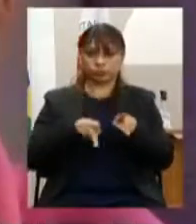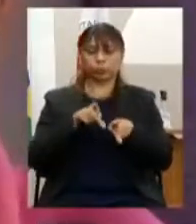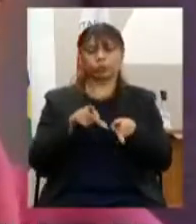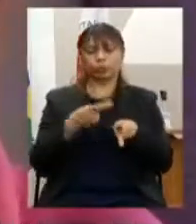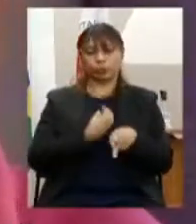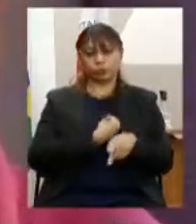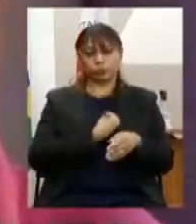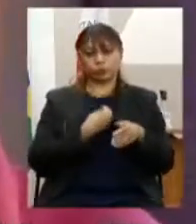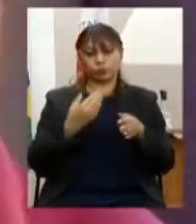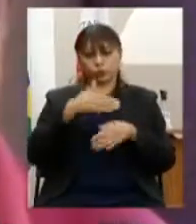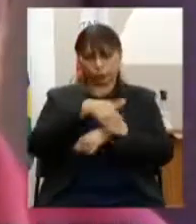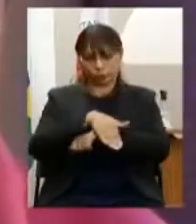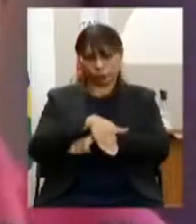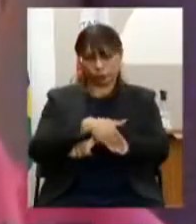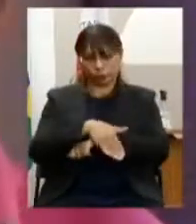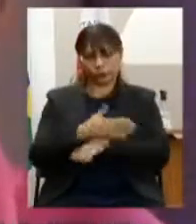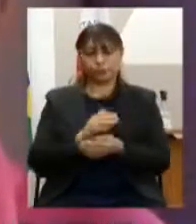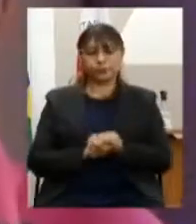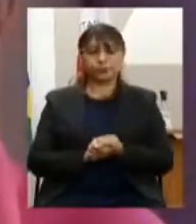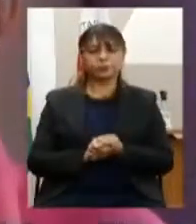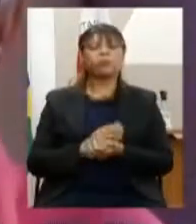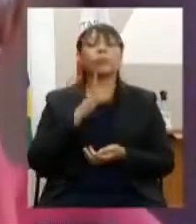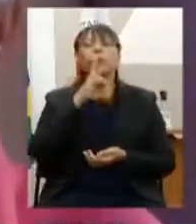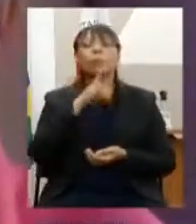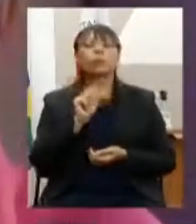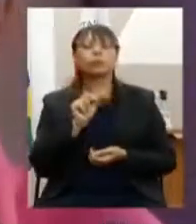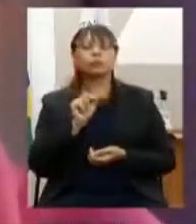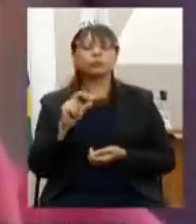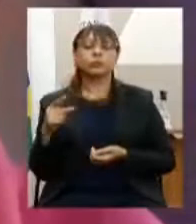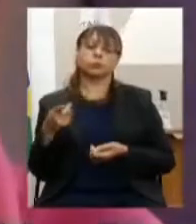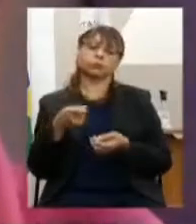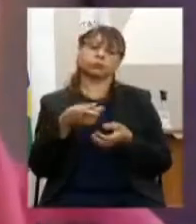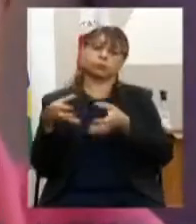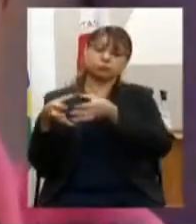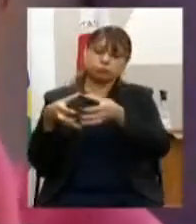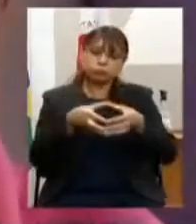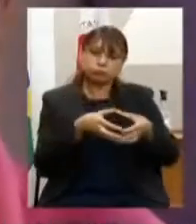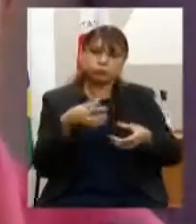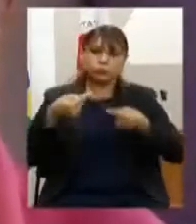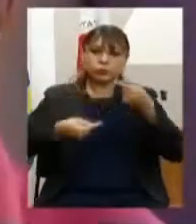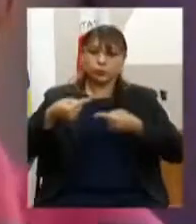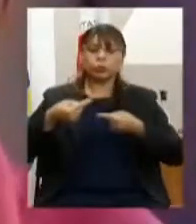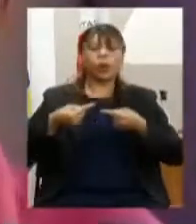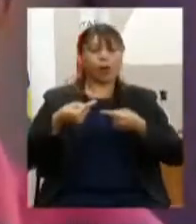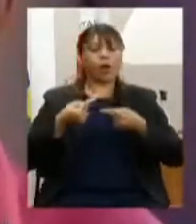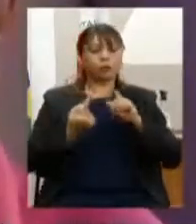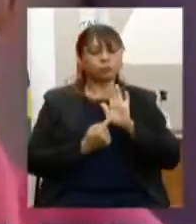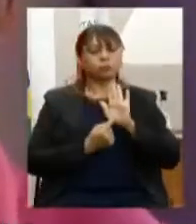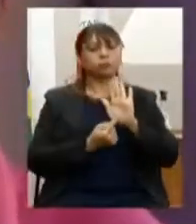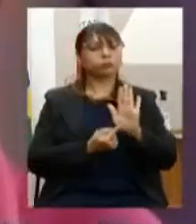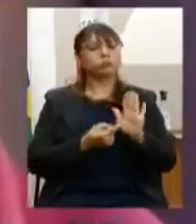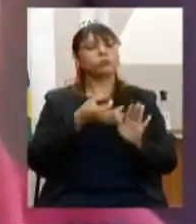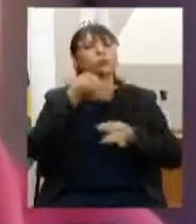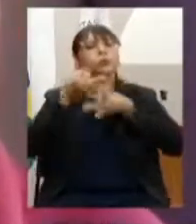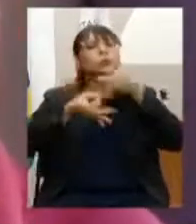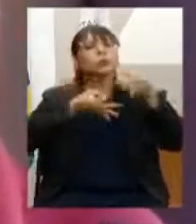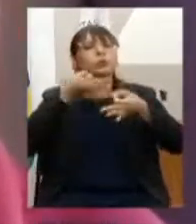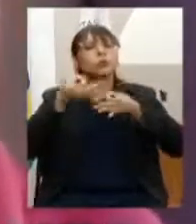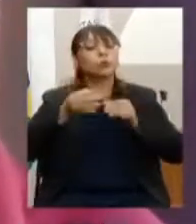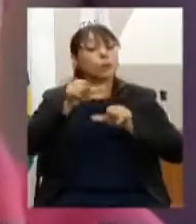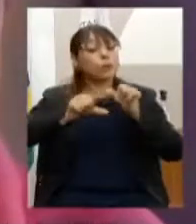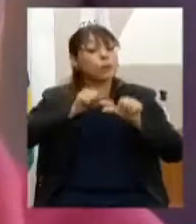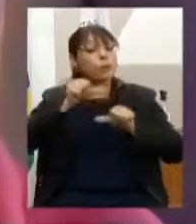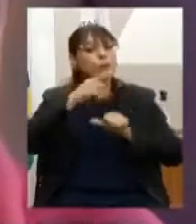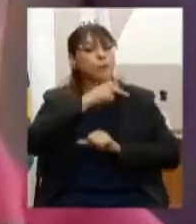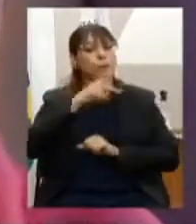Rua. Resultados. Como resultados das discussões, foram apresentadas sugestões de alteração no